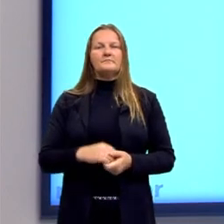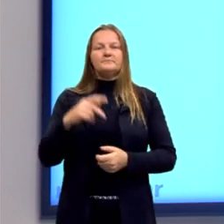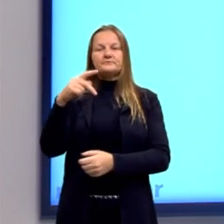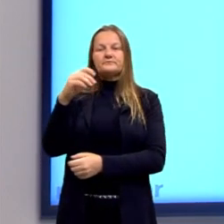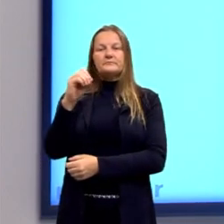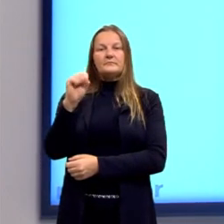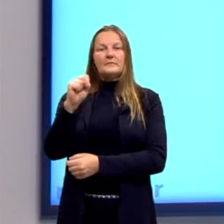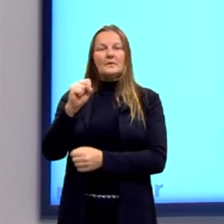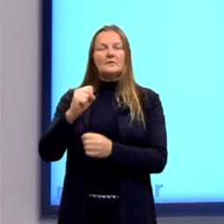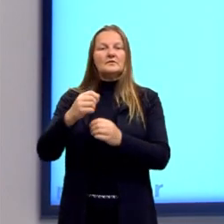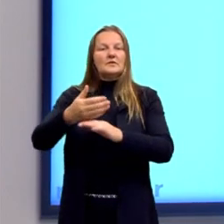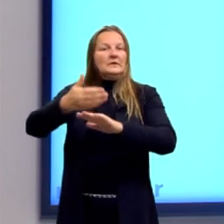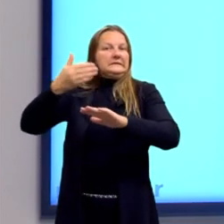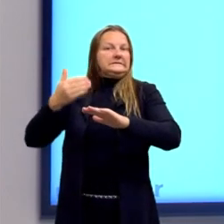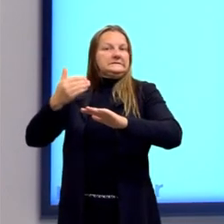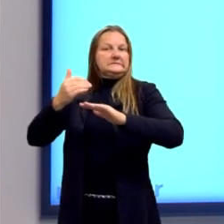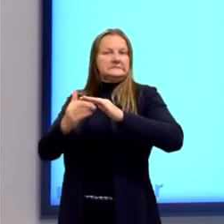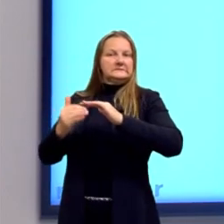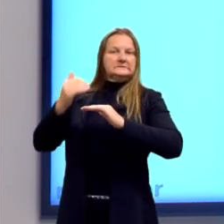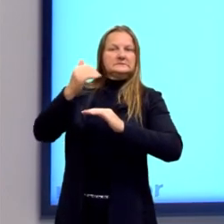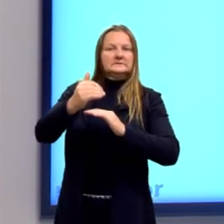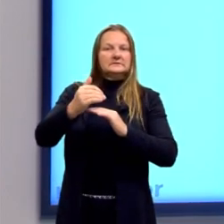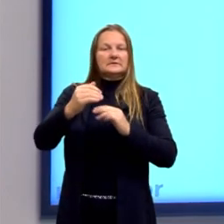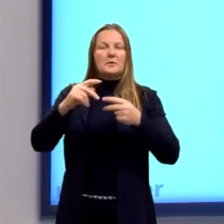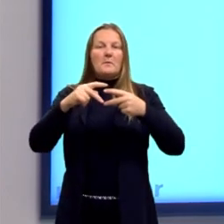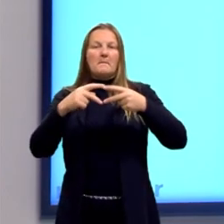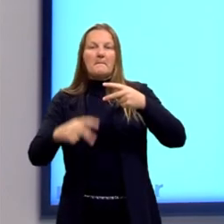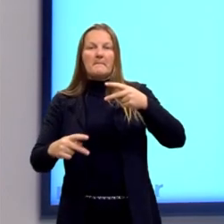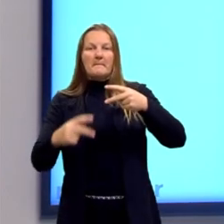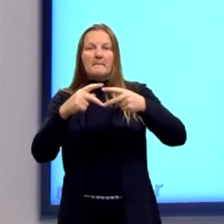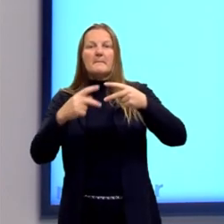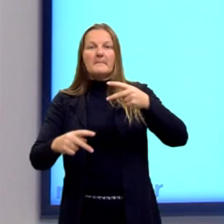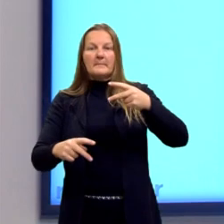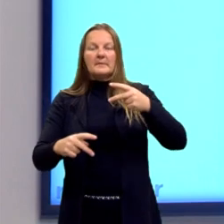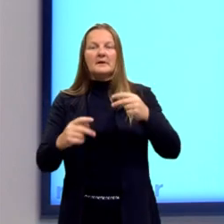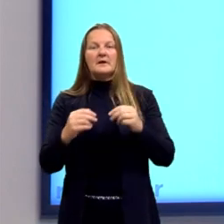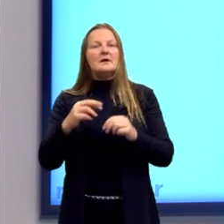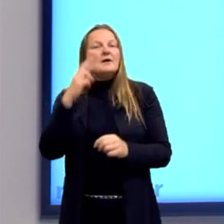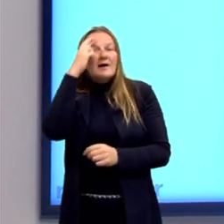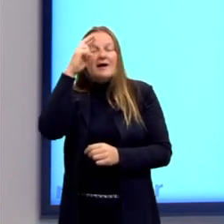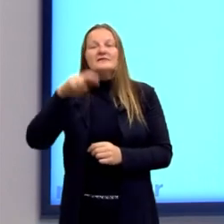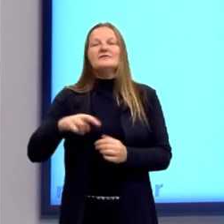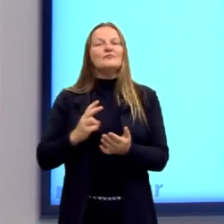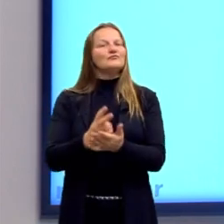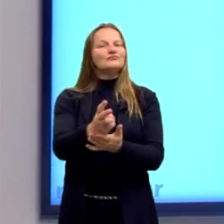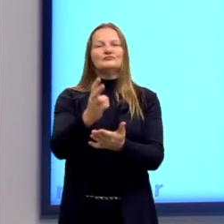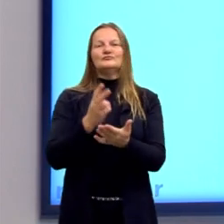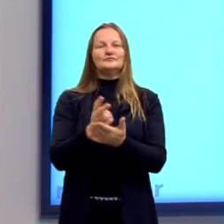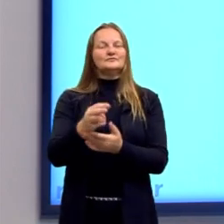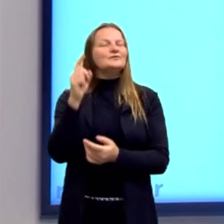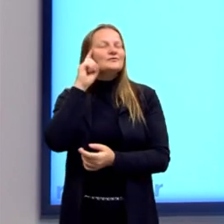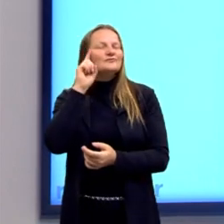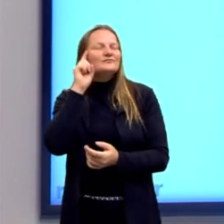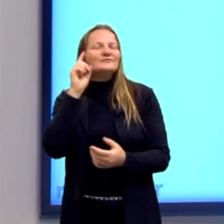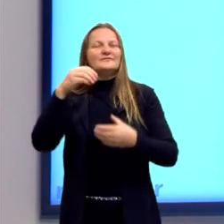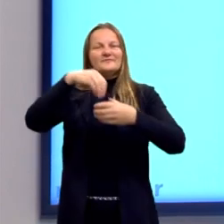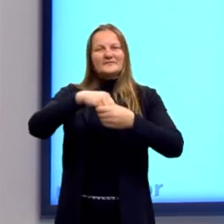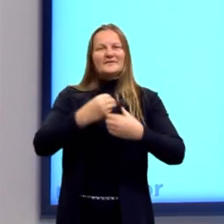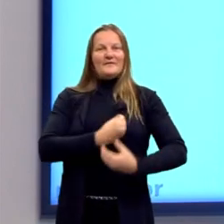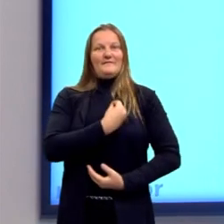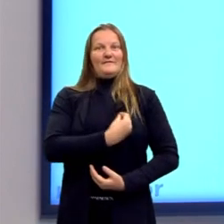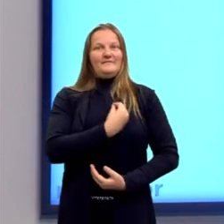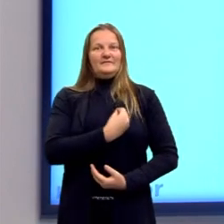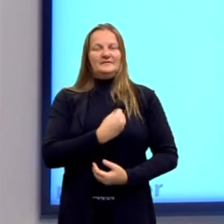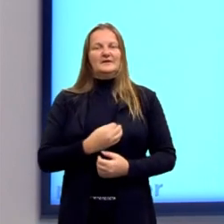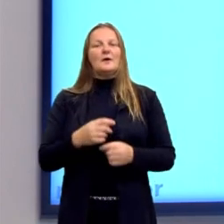foi superado um outro paradigma, mas a razão continua presente no nosso cotidiano. Então, por isso, o termo filosofia